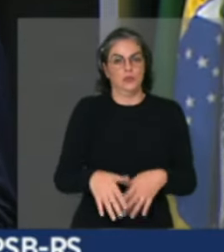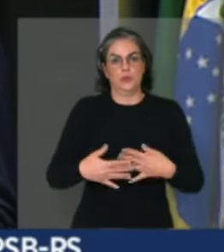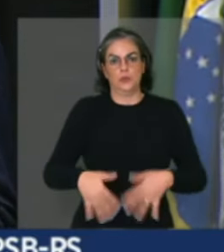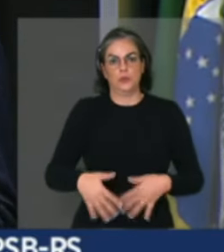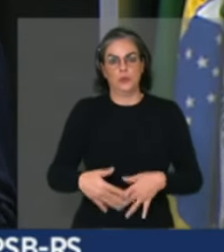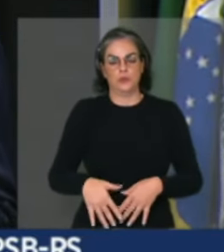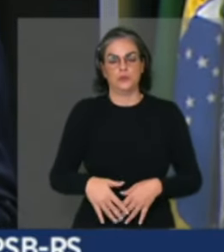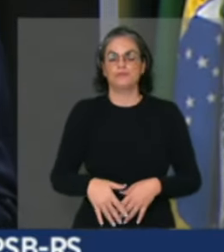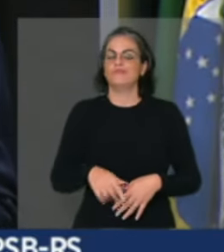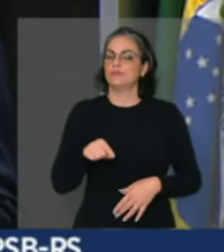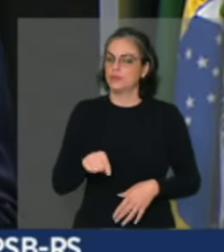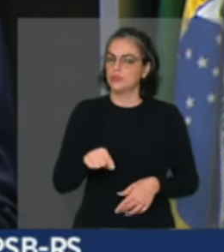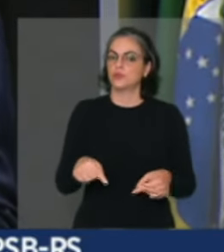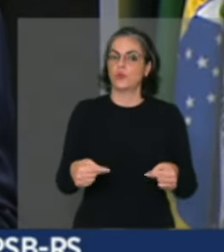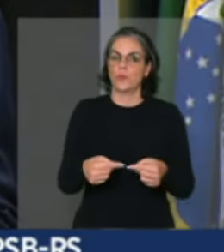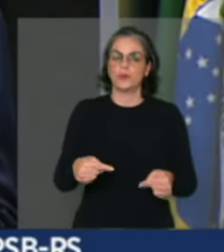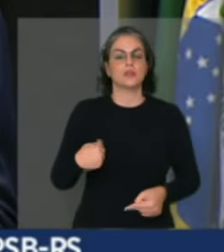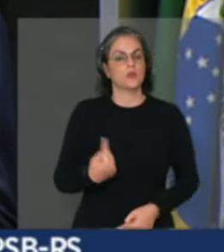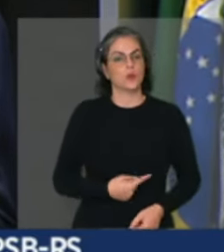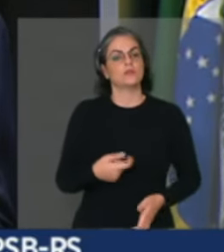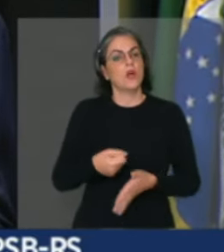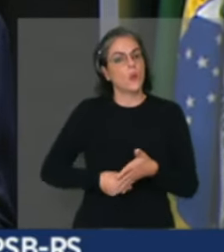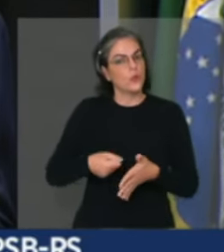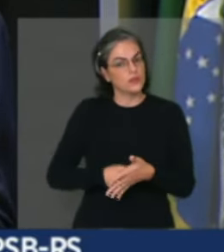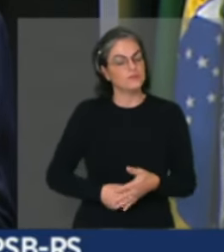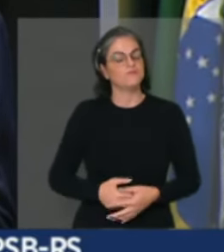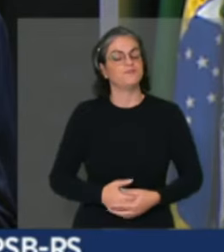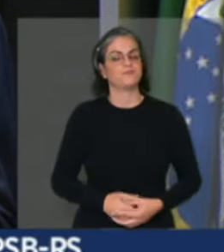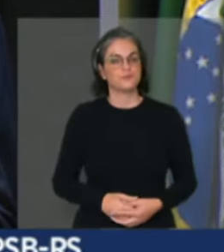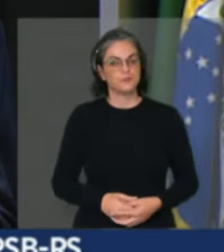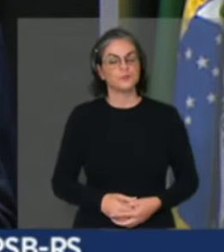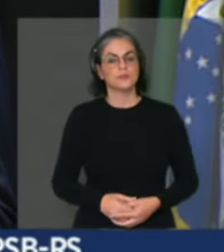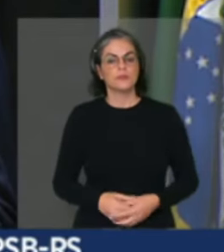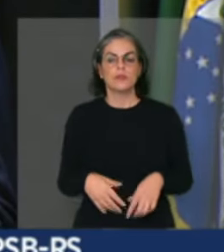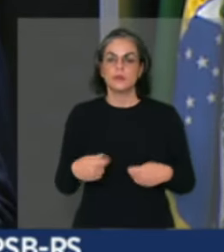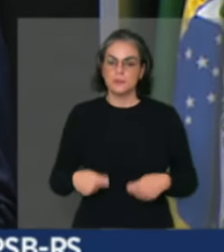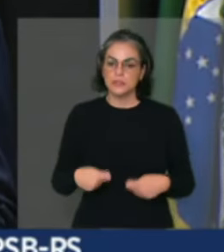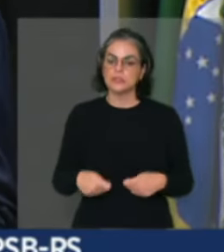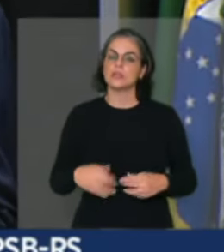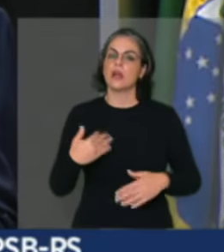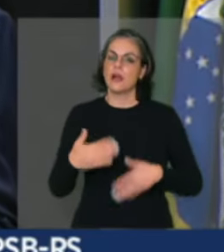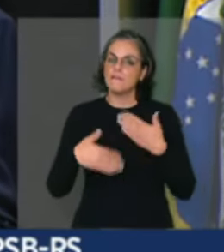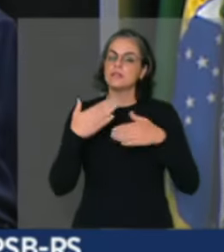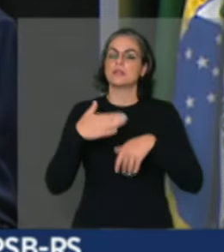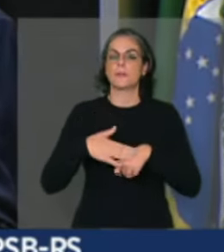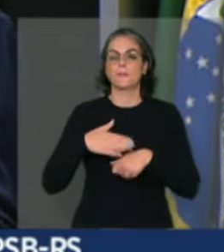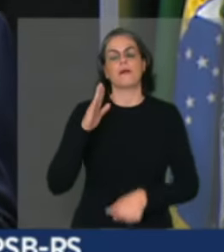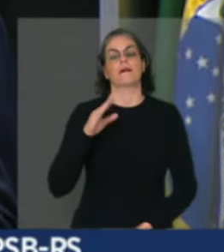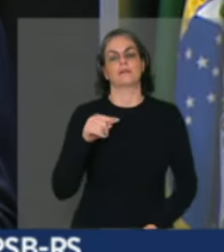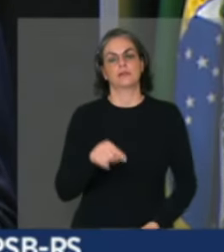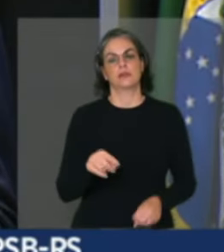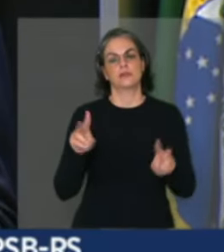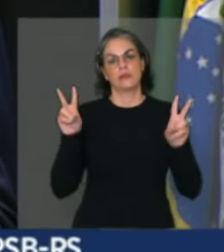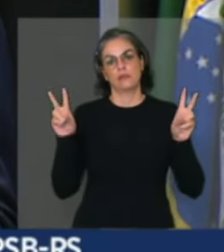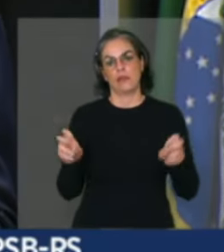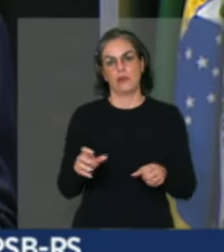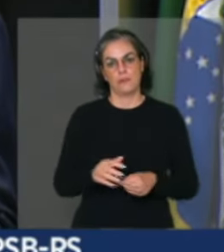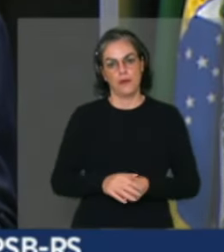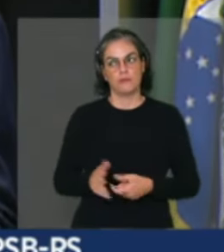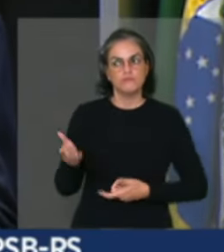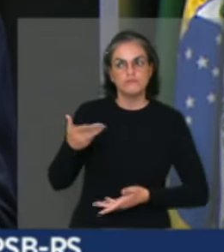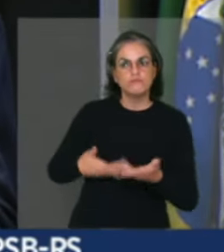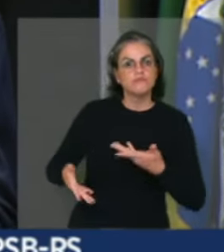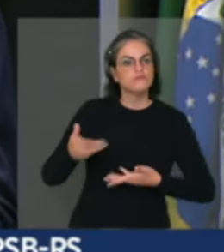a nossa pauta. E, portanto, nós precisamos avançar nesse tema do câmbio climático, dos